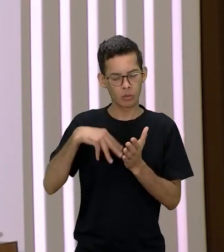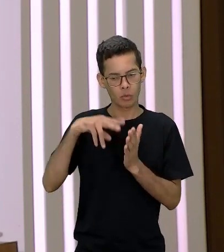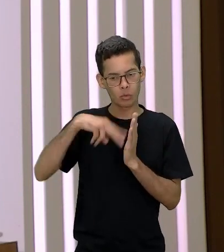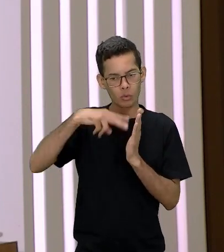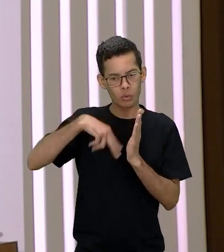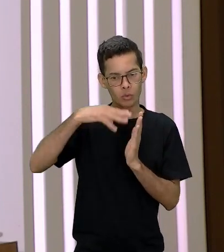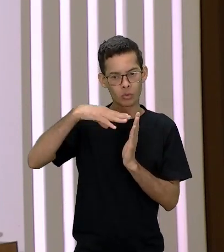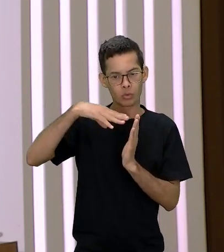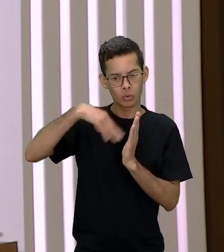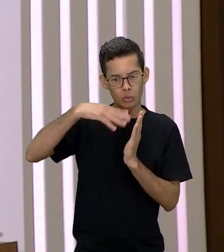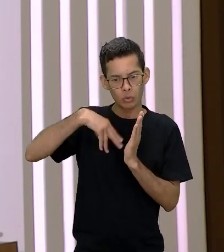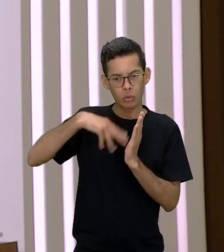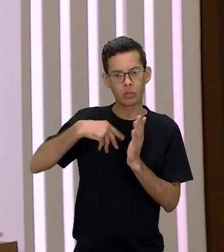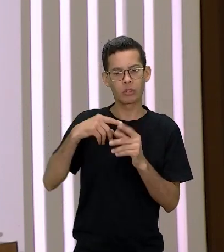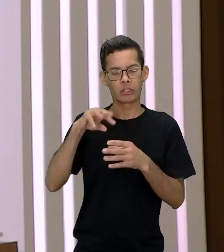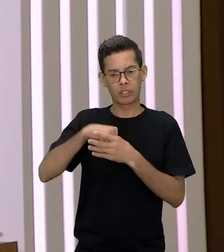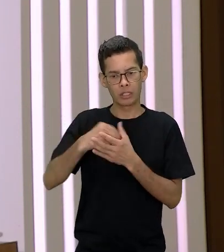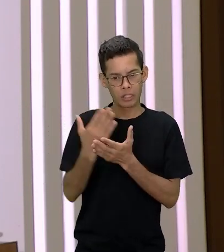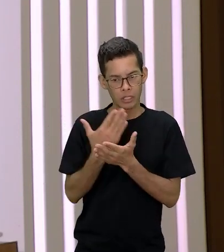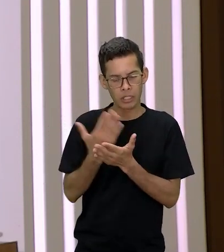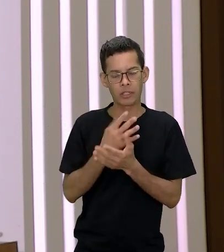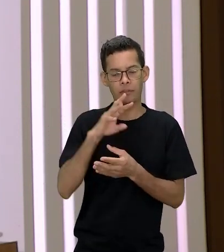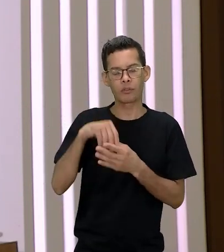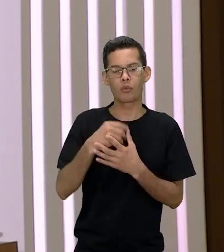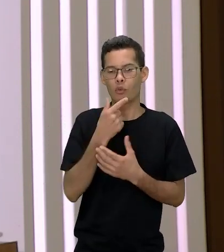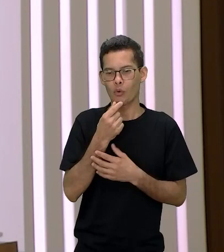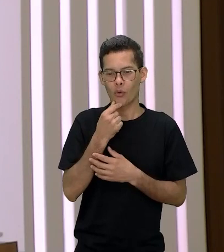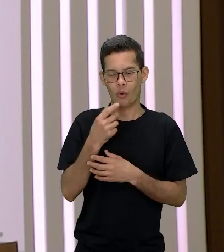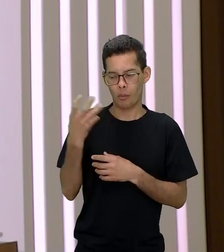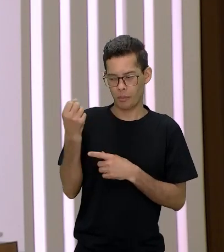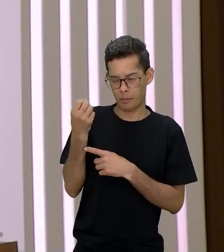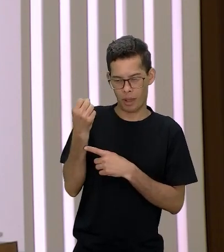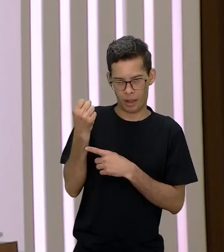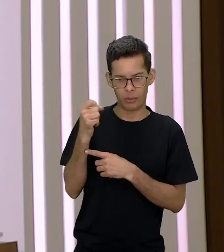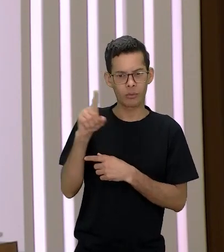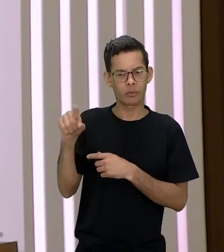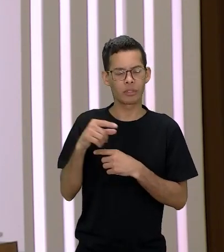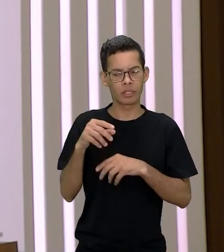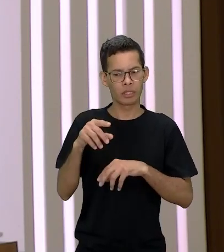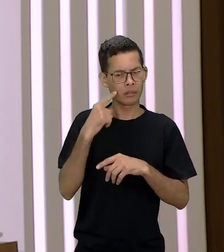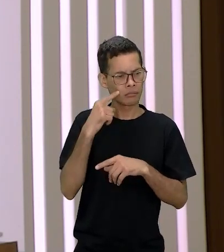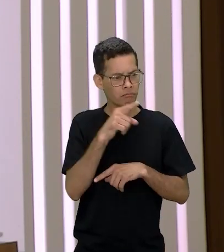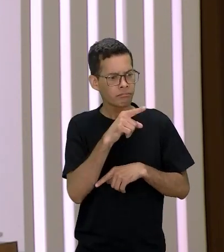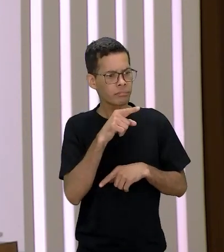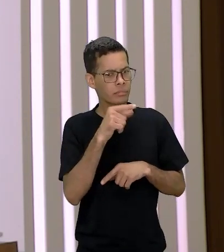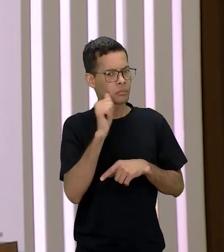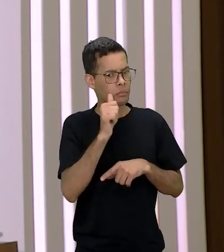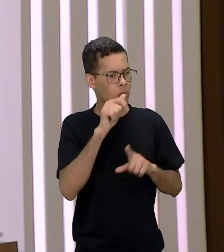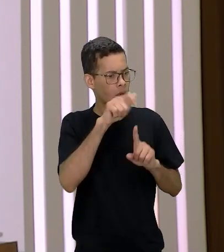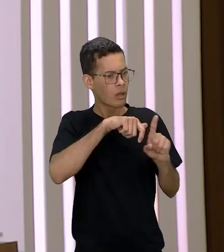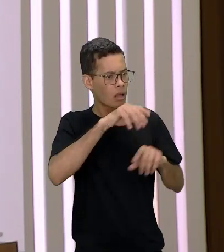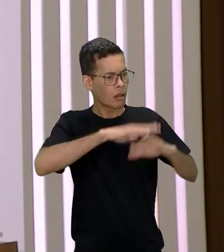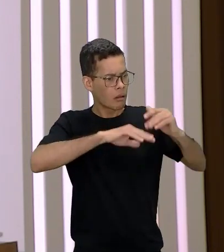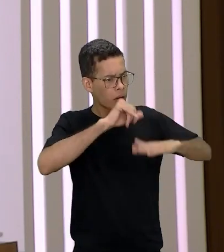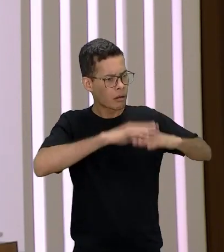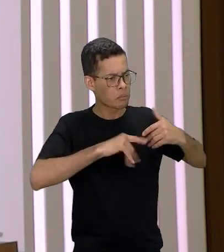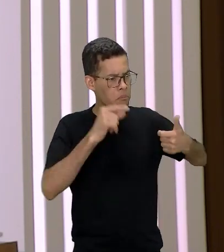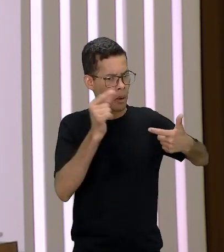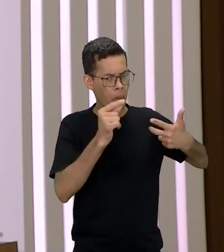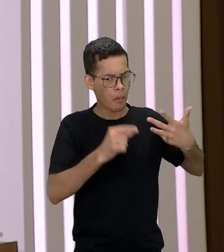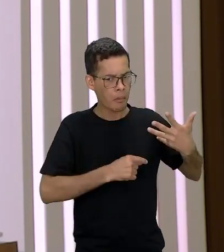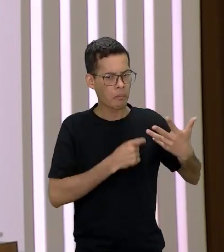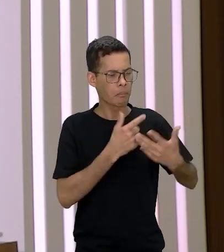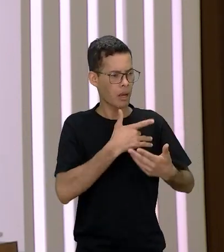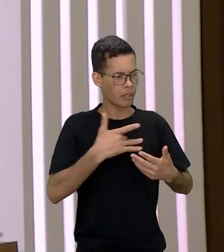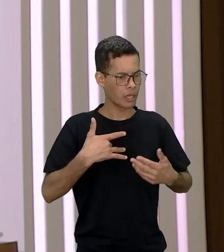o doutor Griggs né um europeu um homem branco ele se apropria dos conhecimentos da tituba e os xaropes que curaram